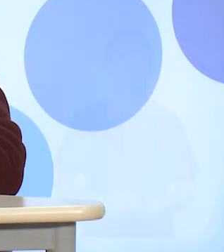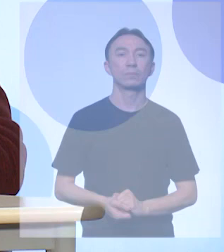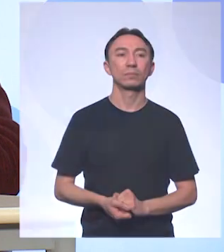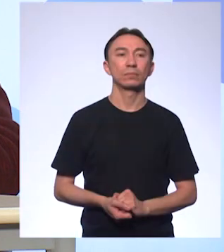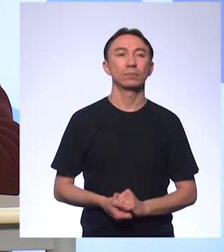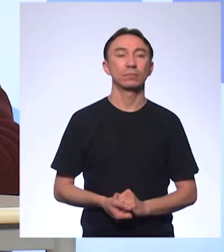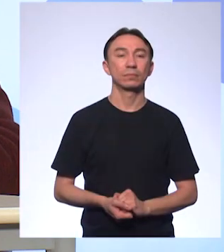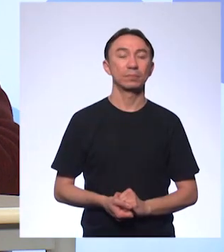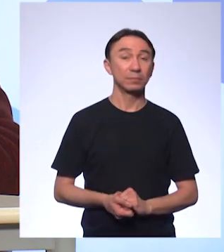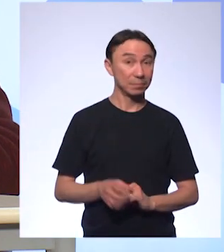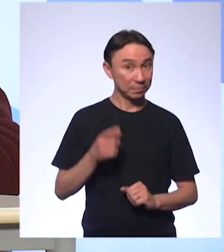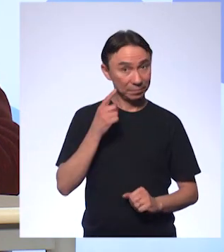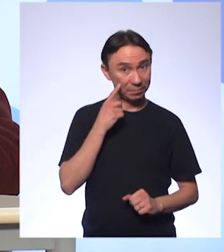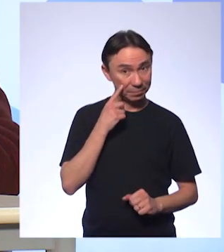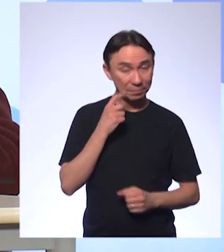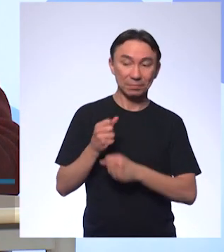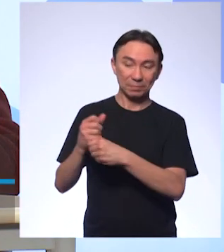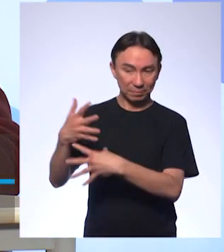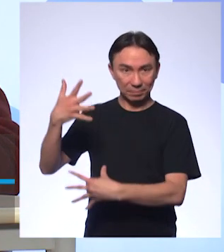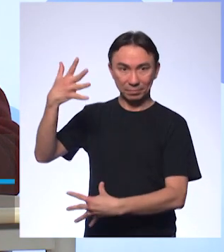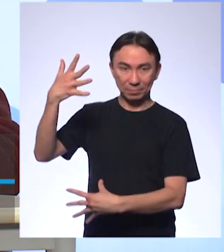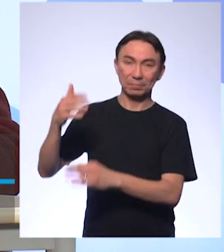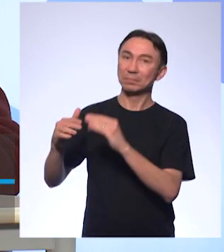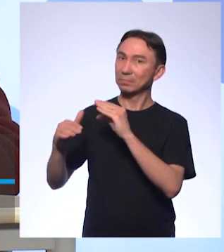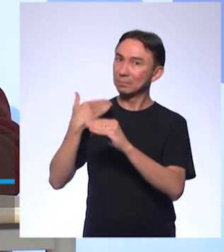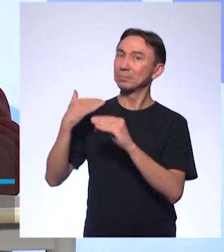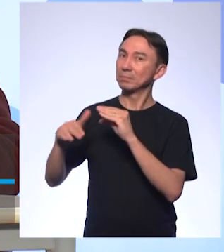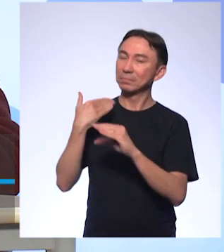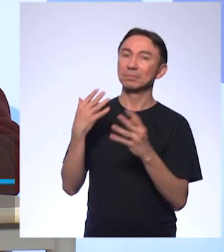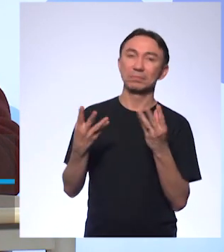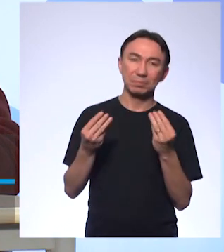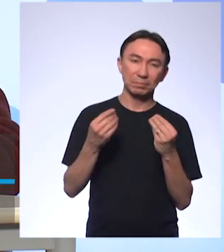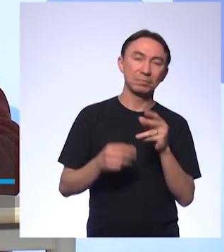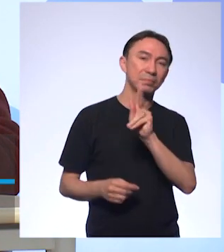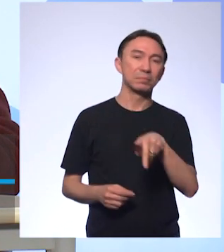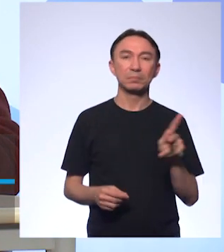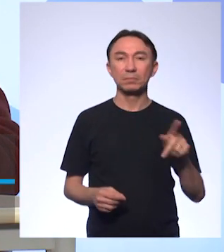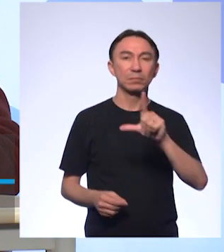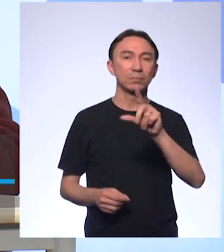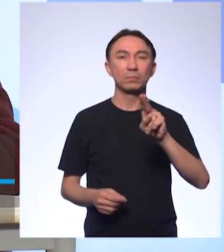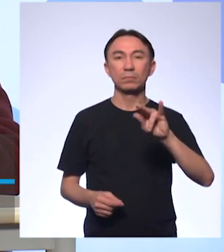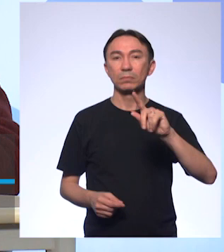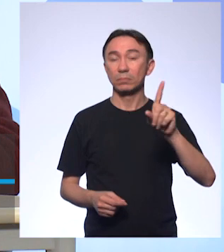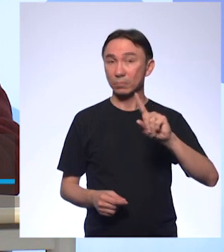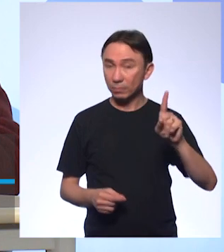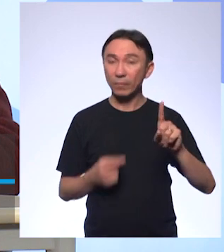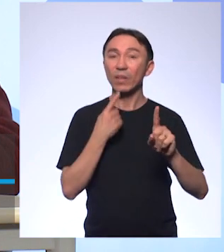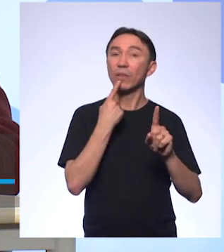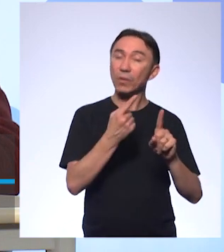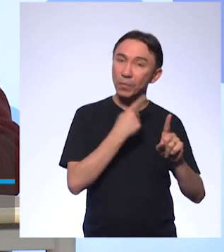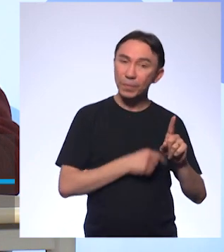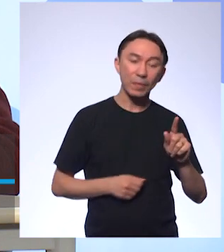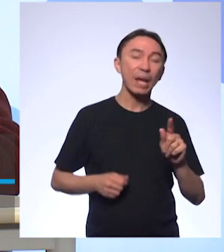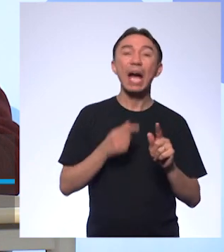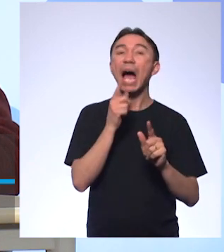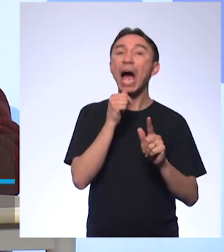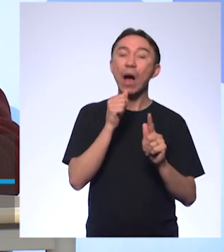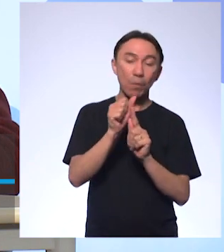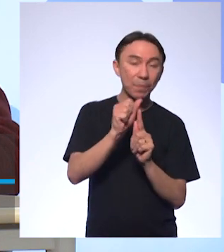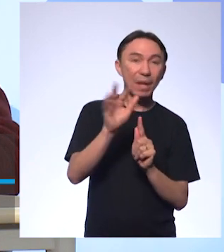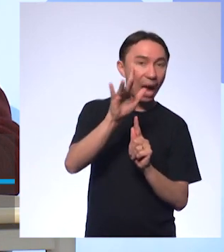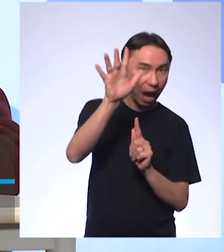Olha só, professora, bastante interação aqui. O professor Luiz Fernando cita água com gás e refrigerante.